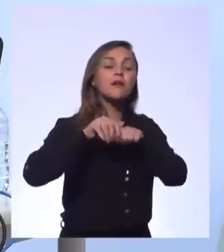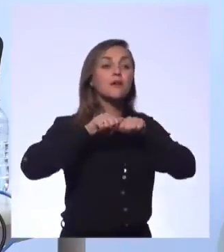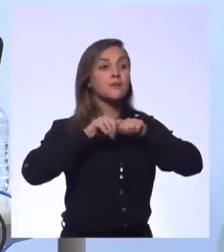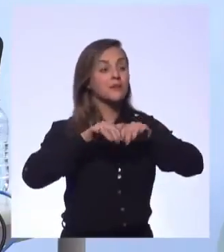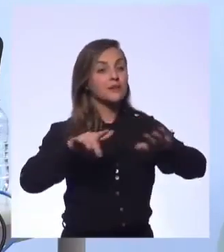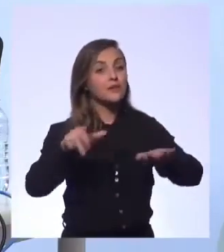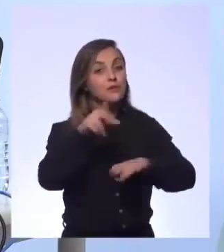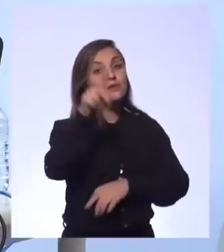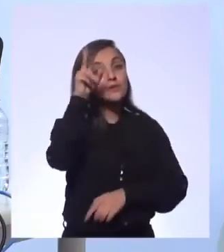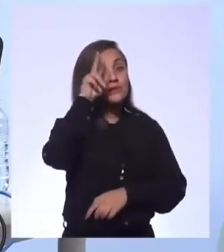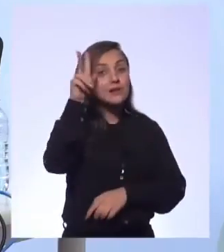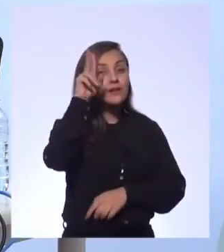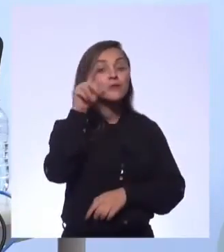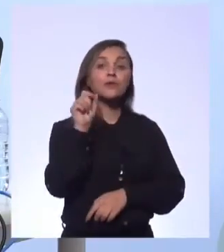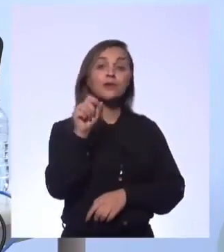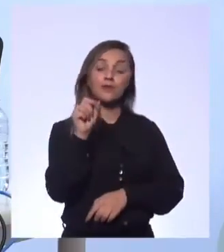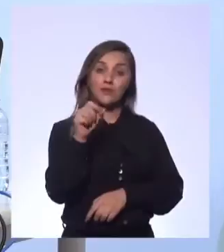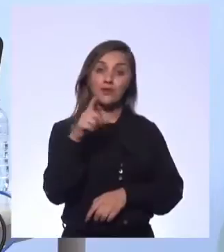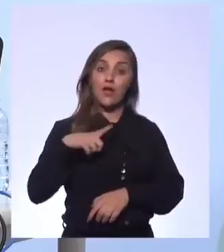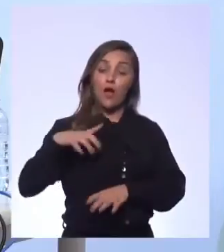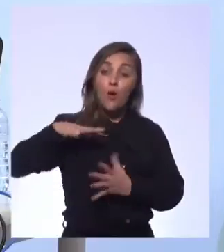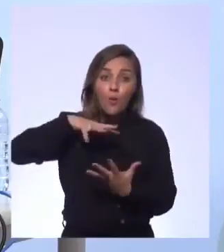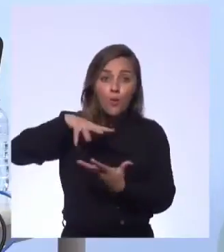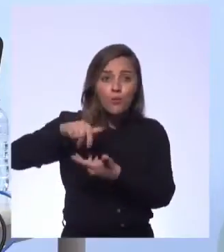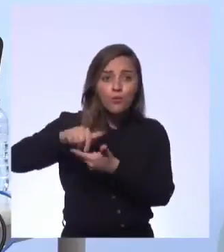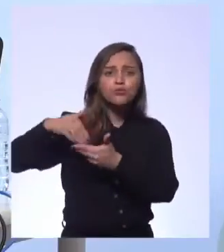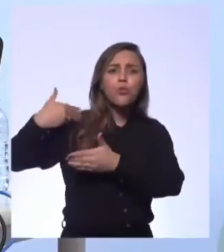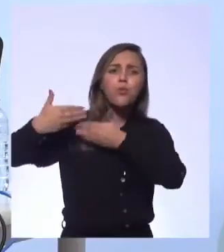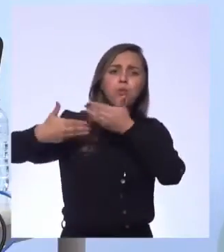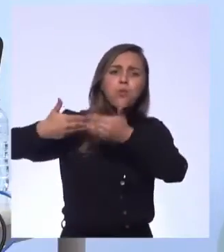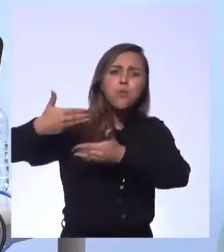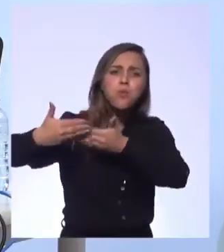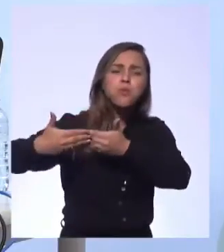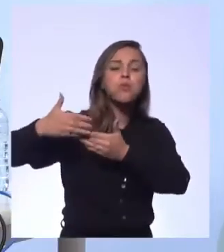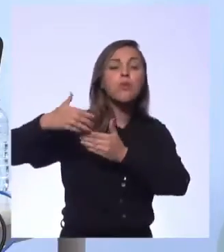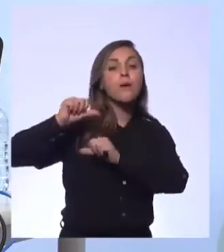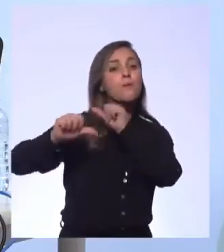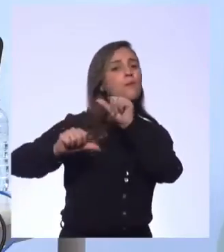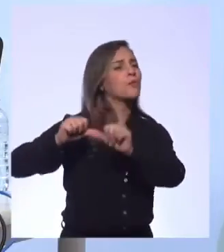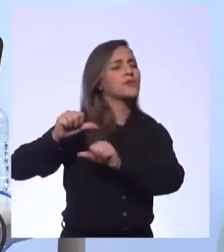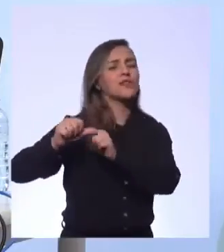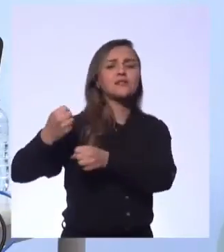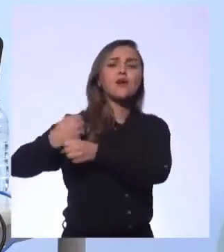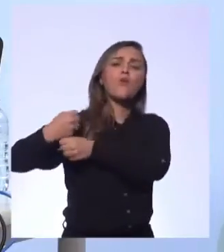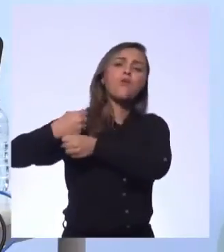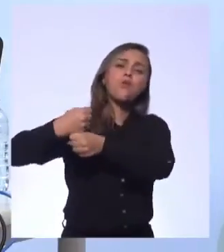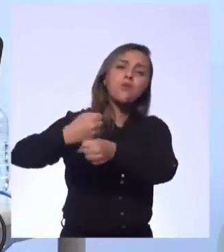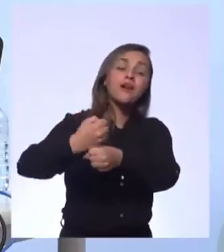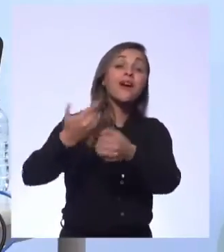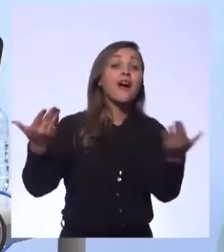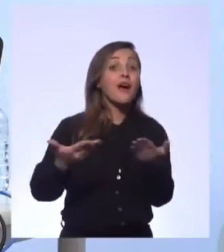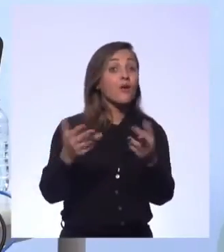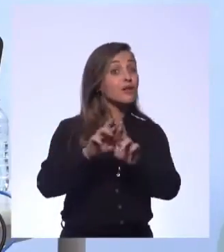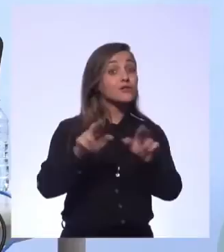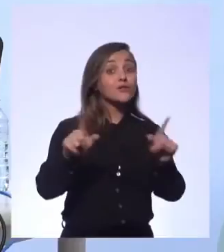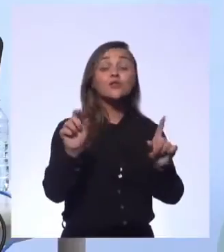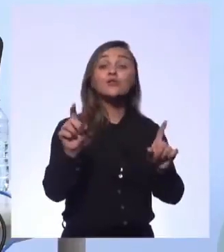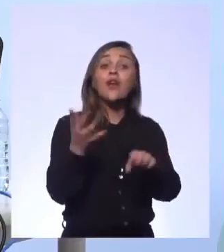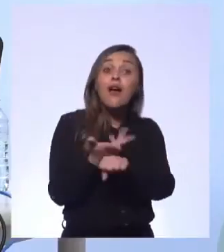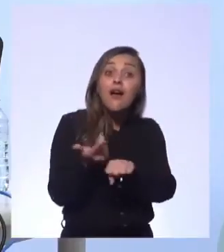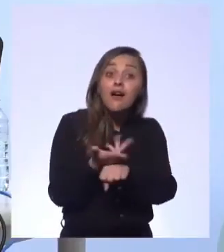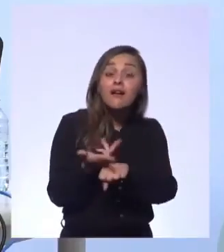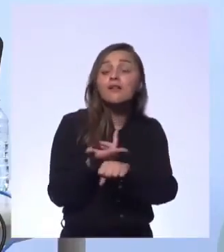lembrar que a gente já trabalhou isso, o mundo vem passando por uma constante transformação já faz tempo. A diferença é que agora ela só foi acelerada.